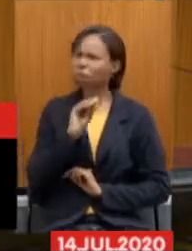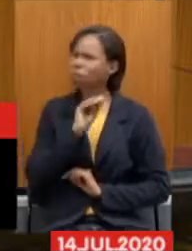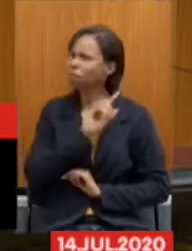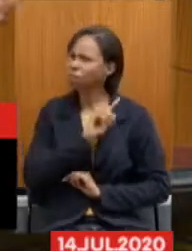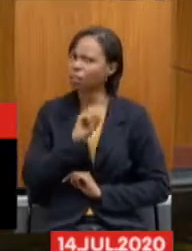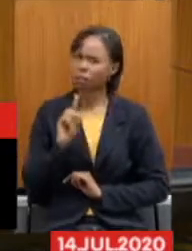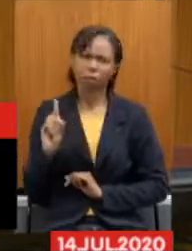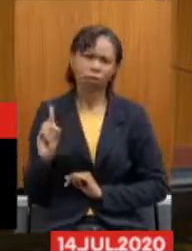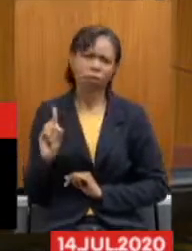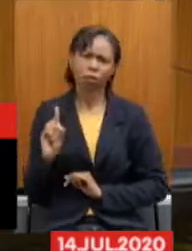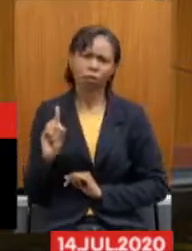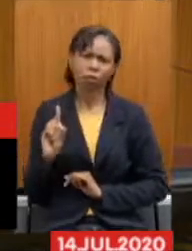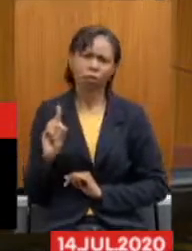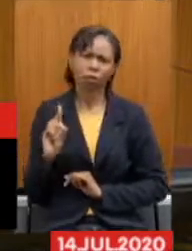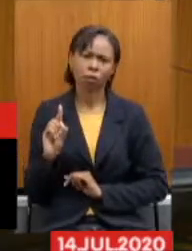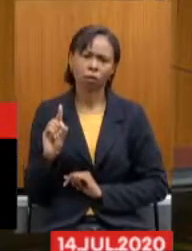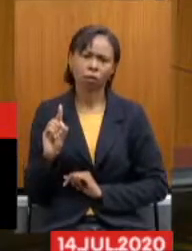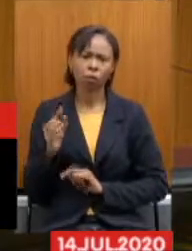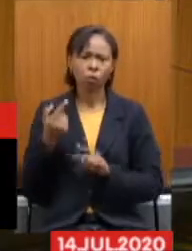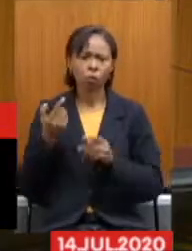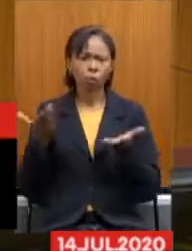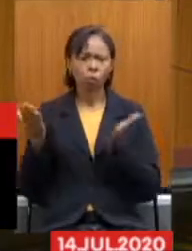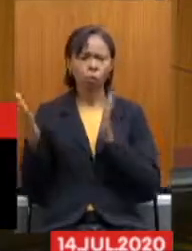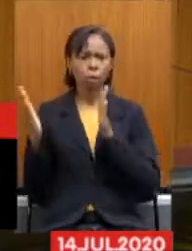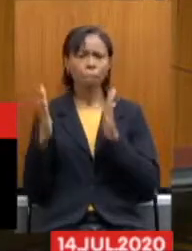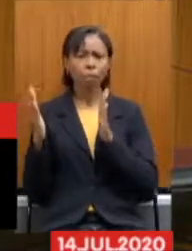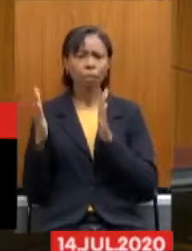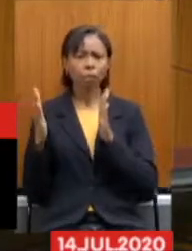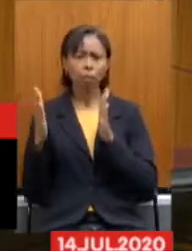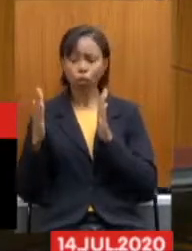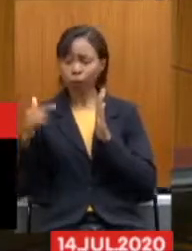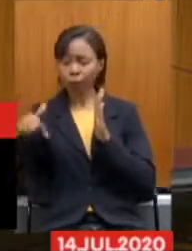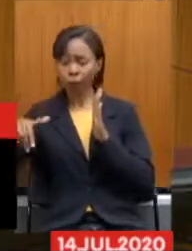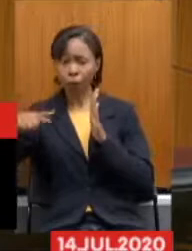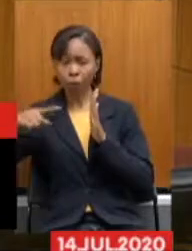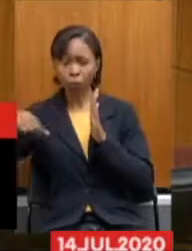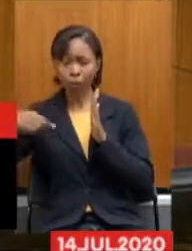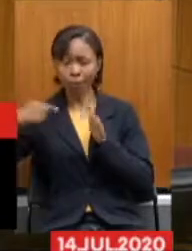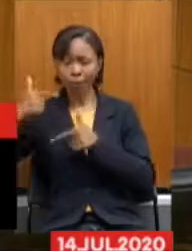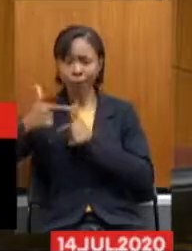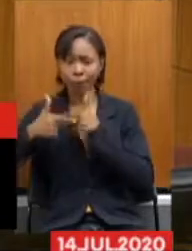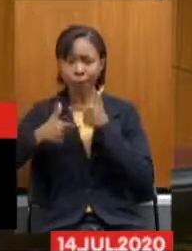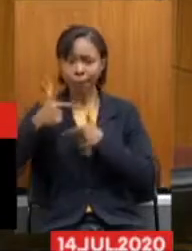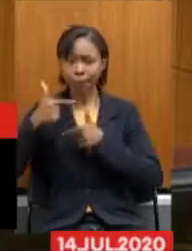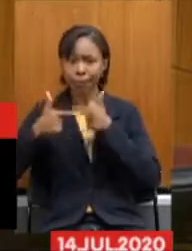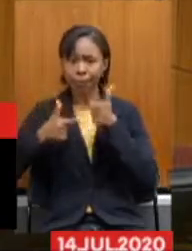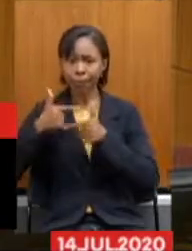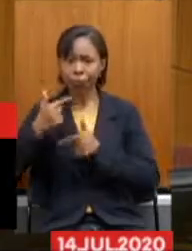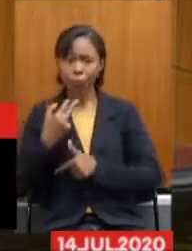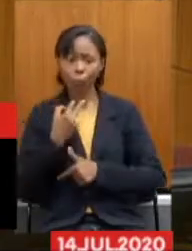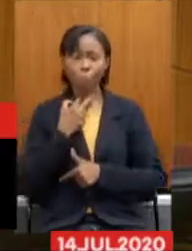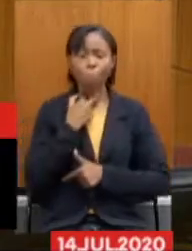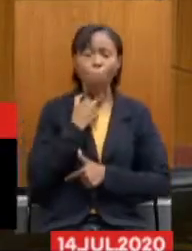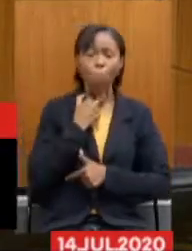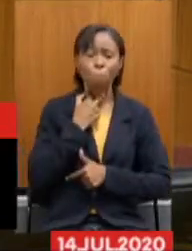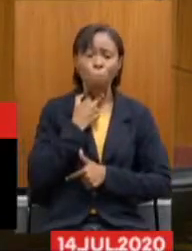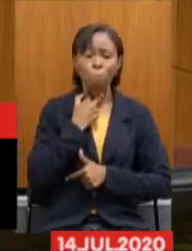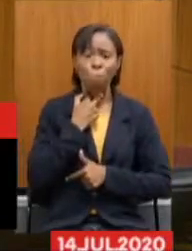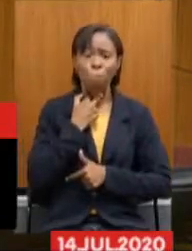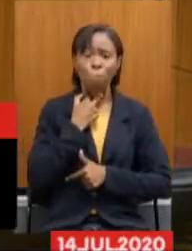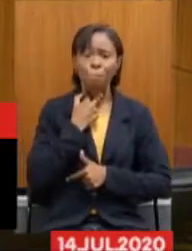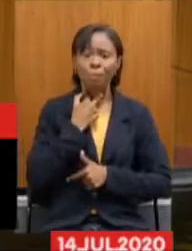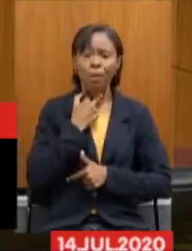utilizando de um período que nós estamos lá coados para promover qualquer mudança